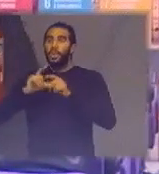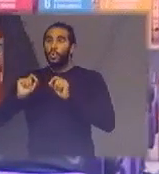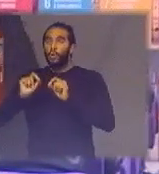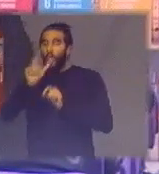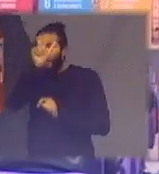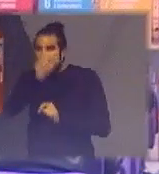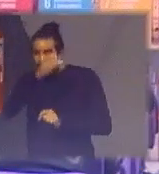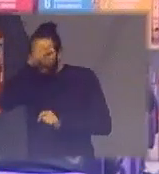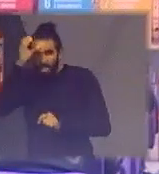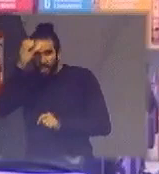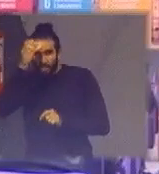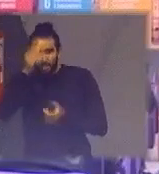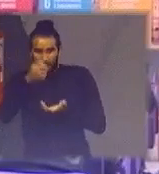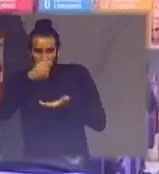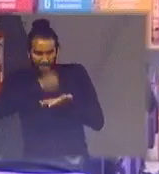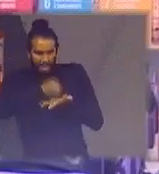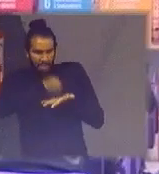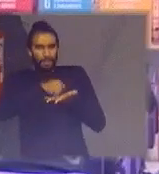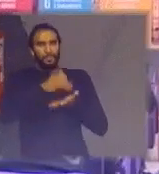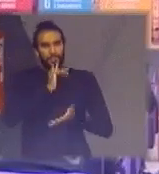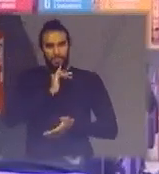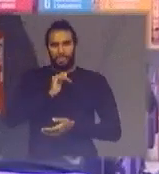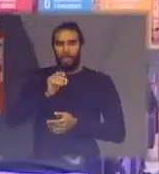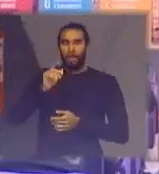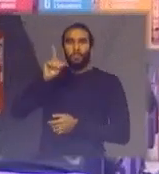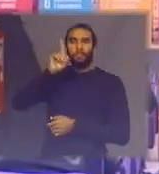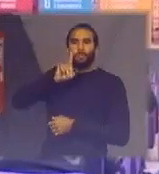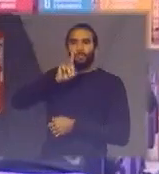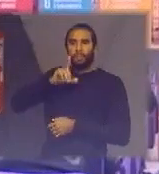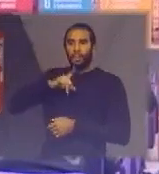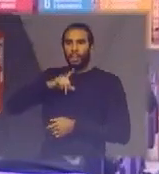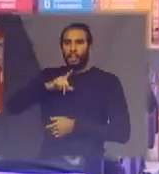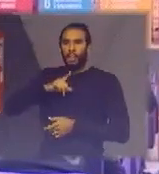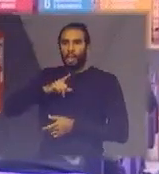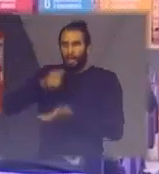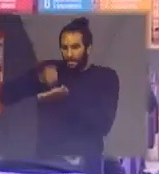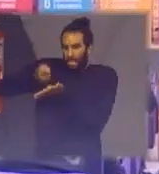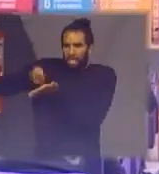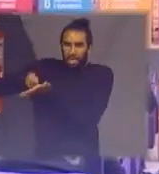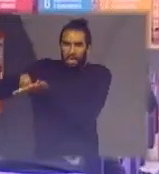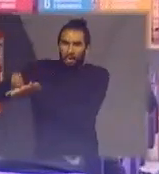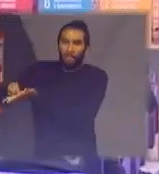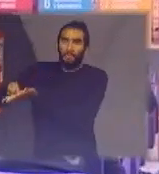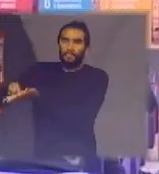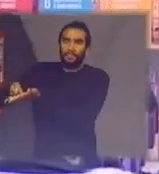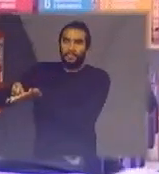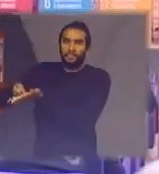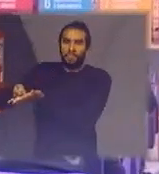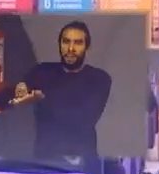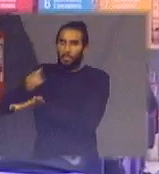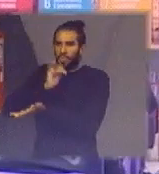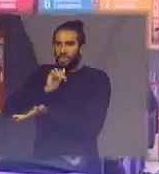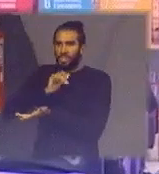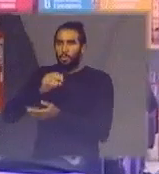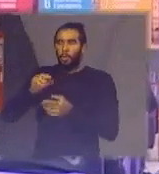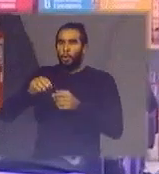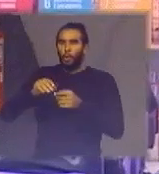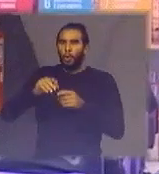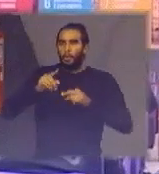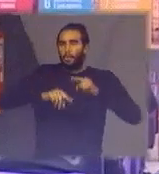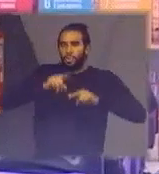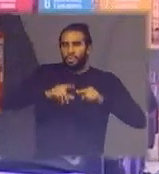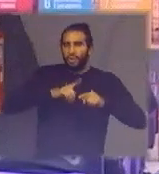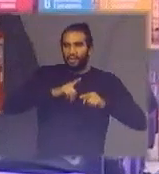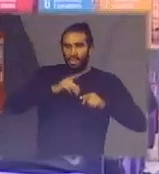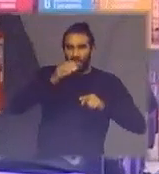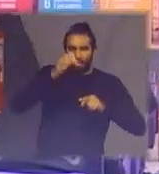vamos pegar só os Estados Unidos é grande mercado consumidor eles recebem produtos que muitas vezes vem da China usam nos Estados Unidos